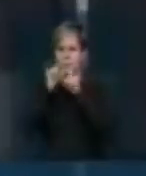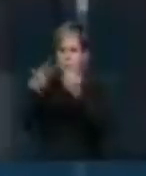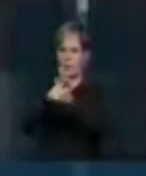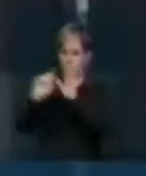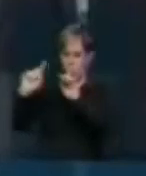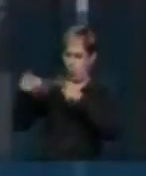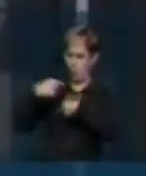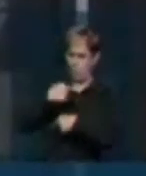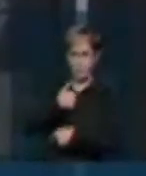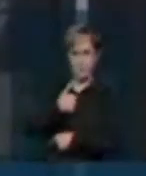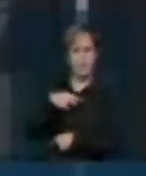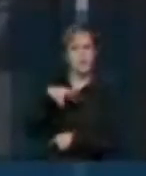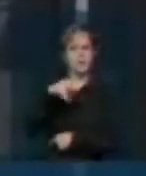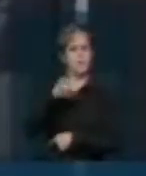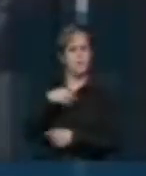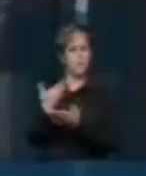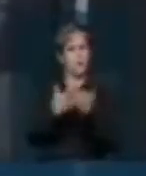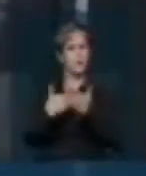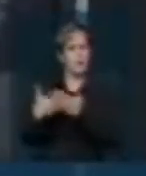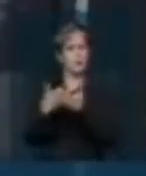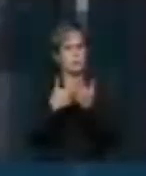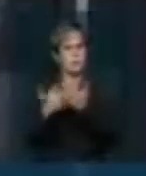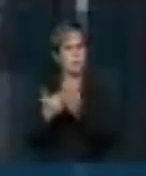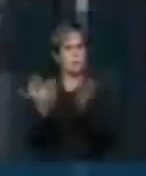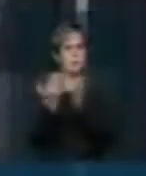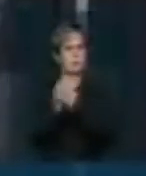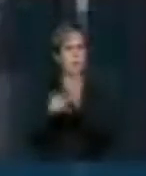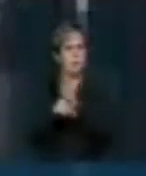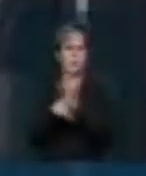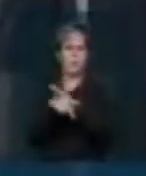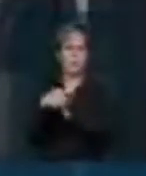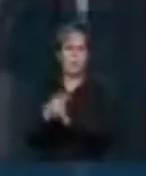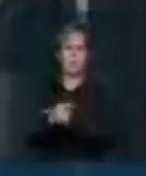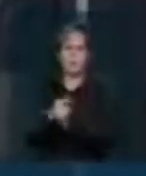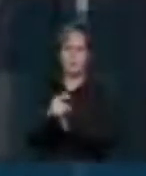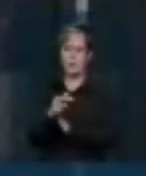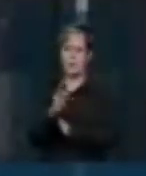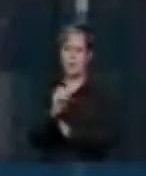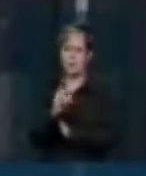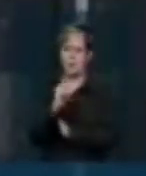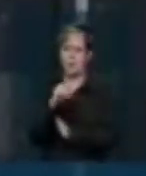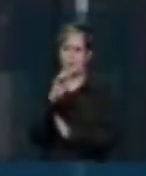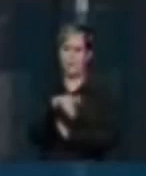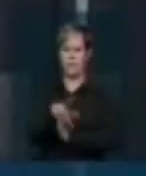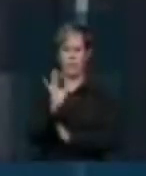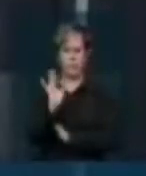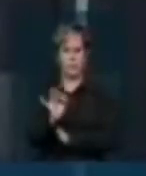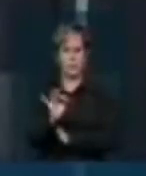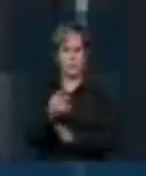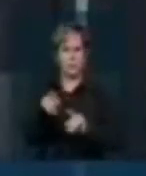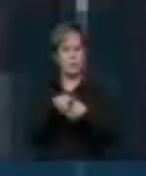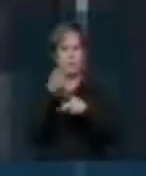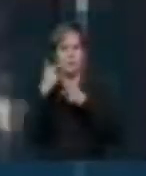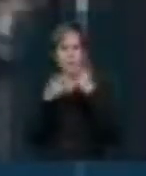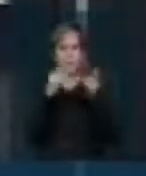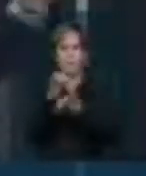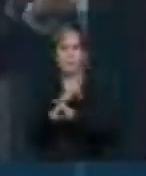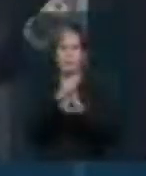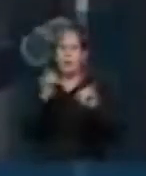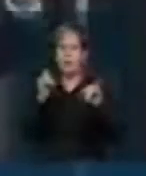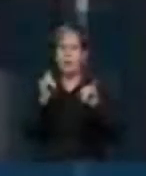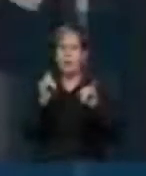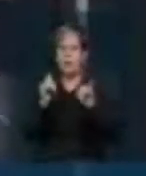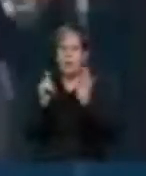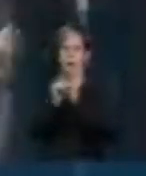mim serão apreciadas e instrumentos próprios no foro adequado, senhoras e senhores. Registrando que não tem indícios e